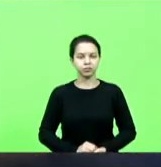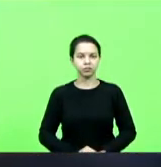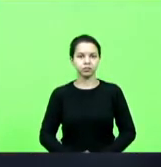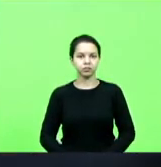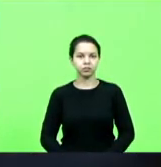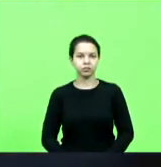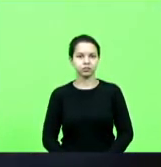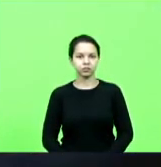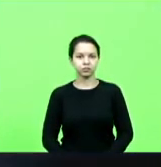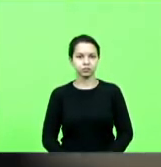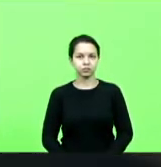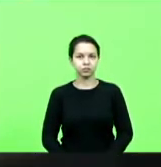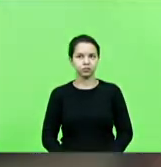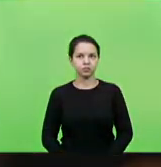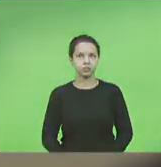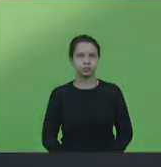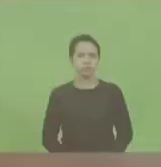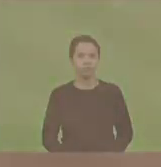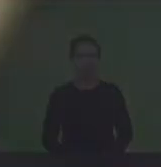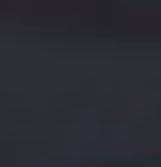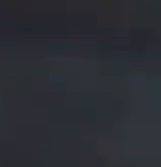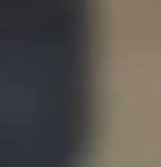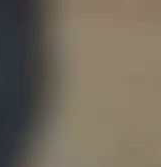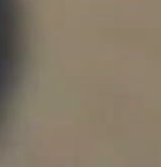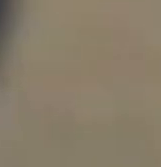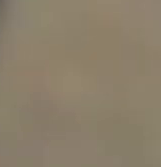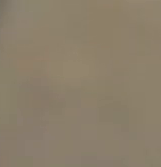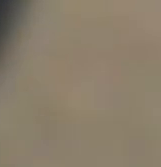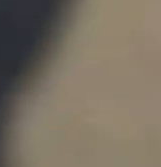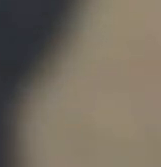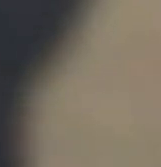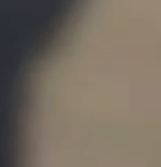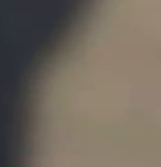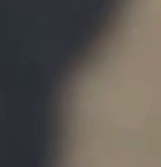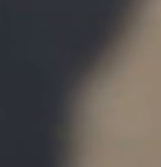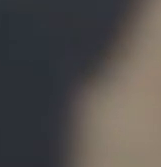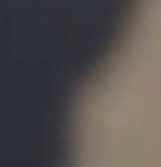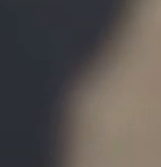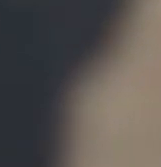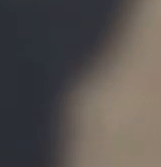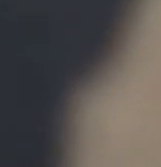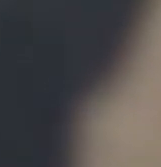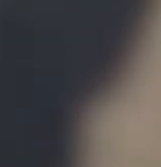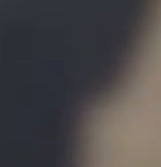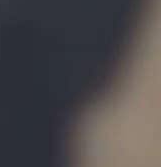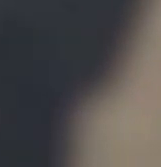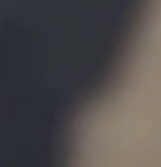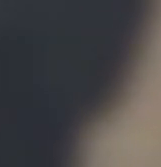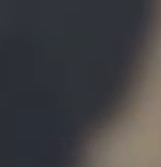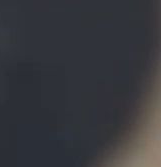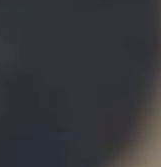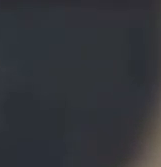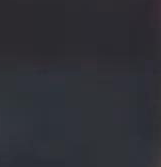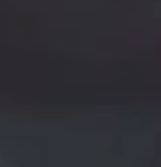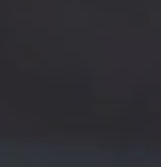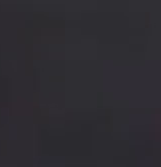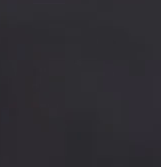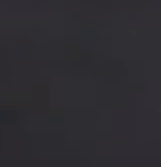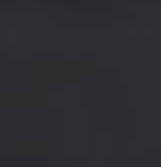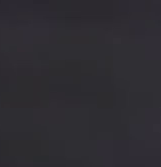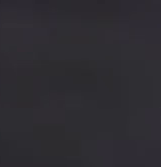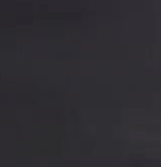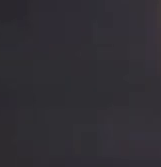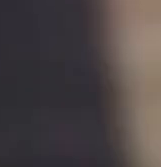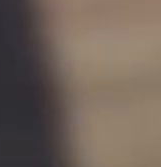O governo e eu vou aqui finalizar assim, se diz então a OGG é algo que se pode condenar